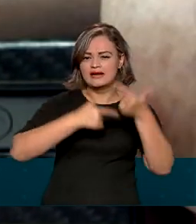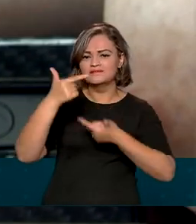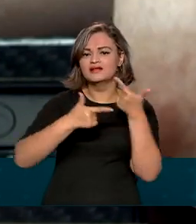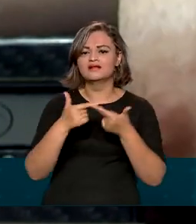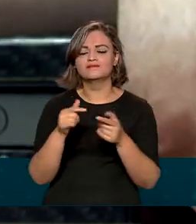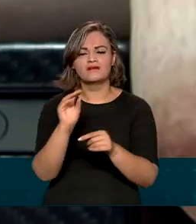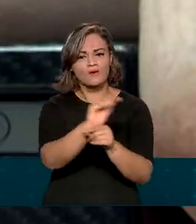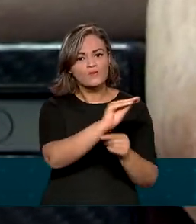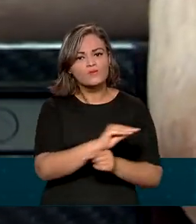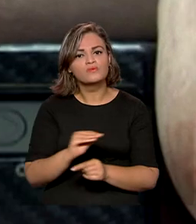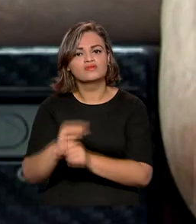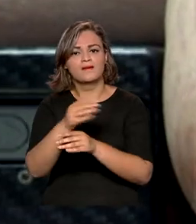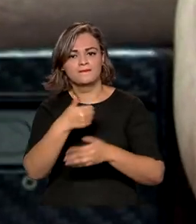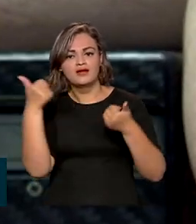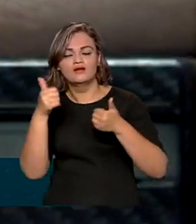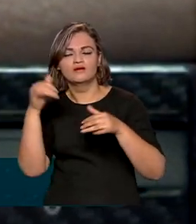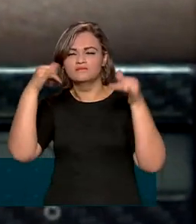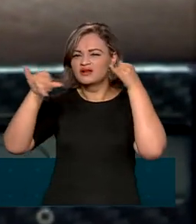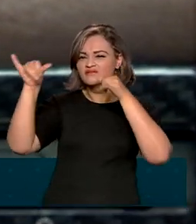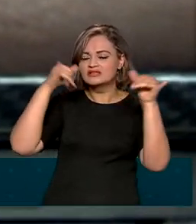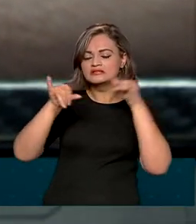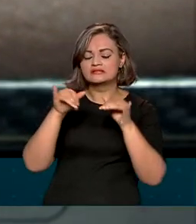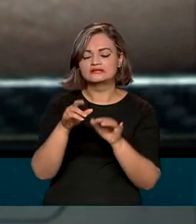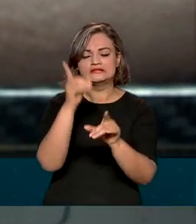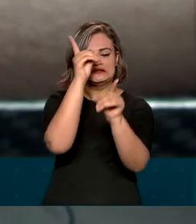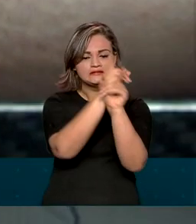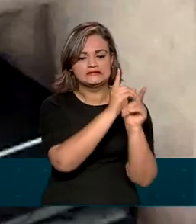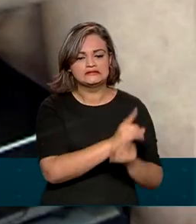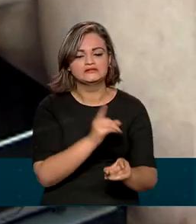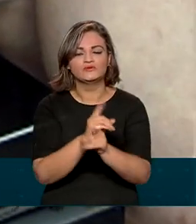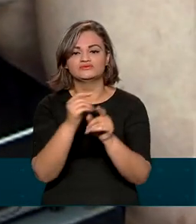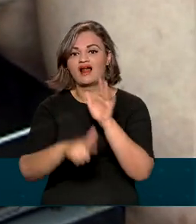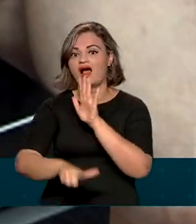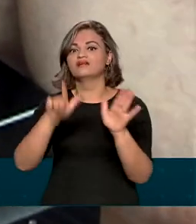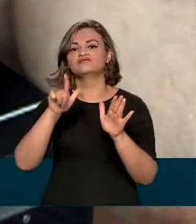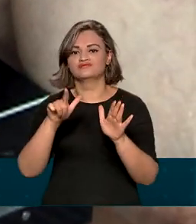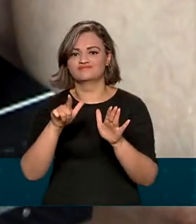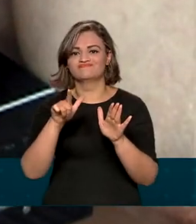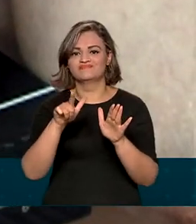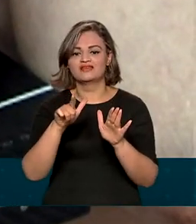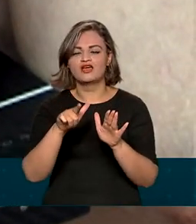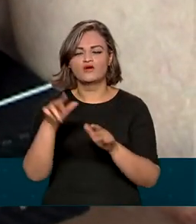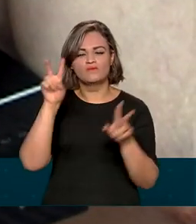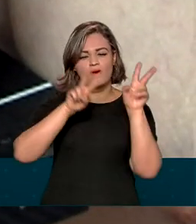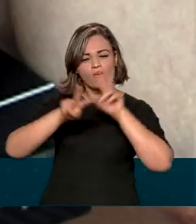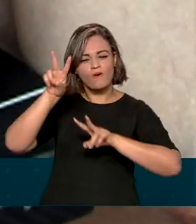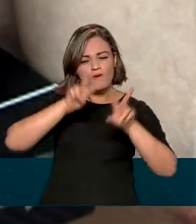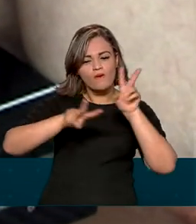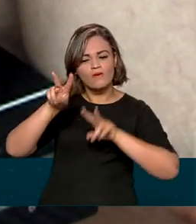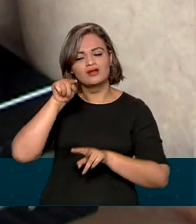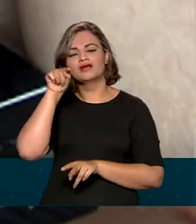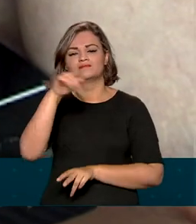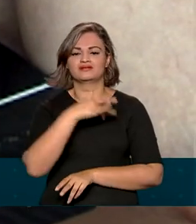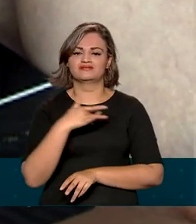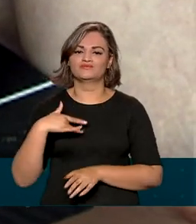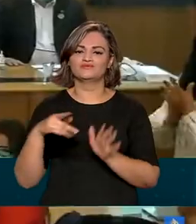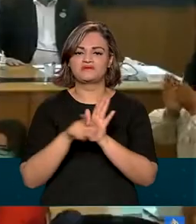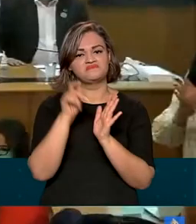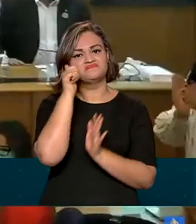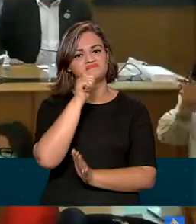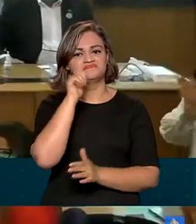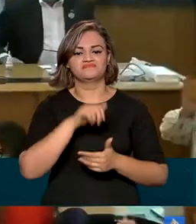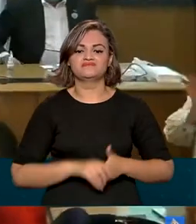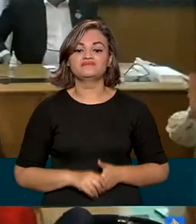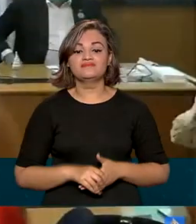atendimento, a prevenção e o diagnóstico precoce do câncer, com um olhar especial para a saúde da mulher.